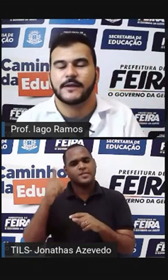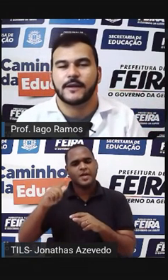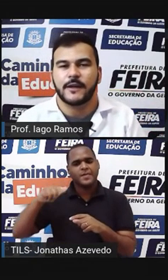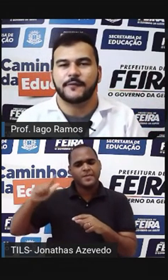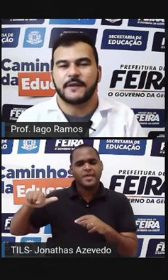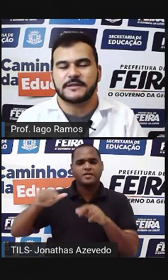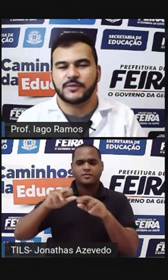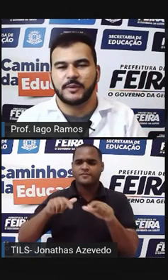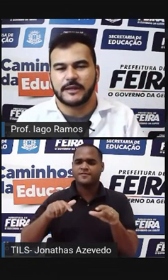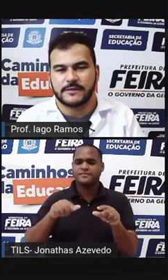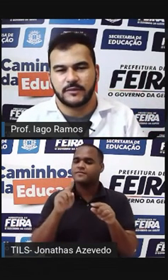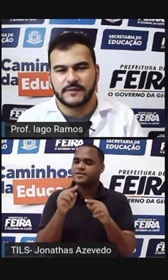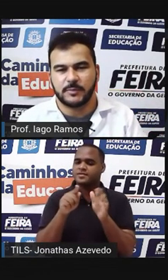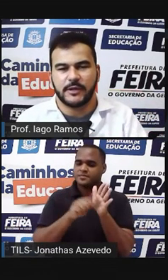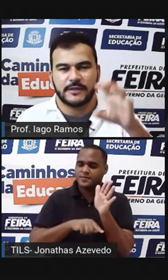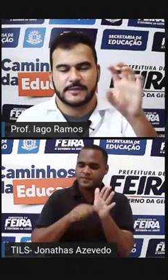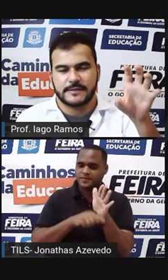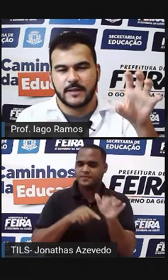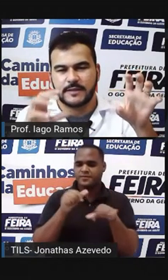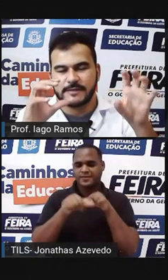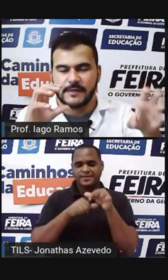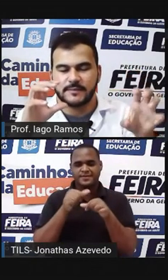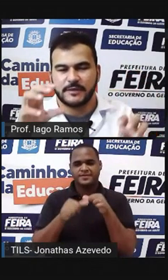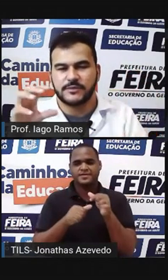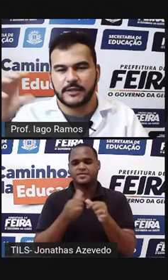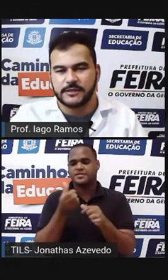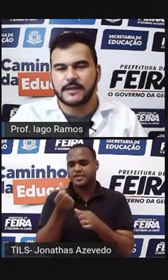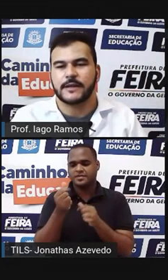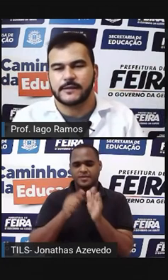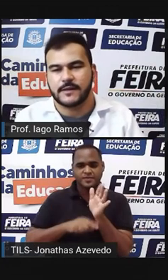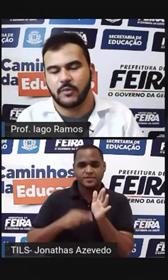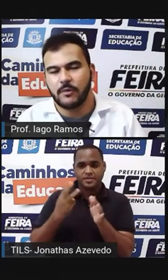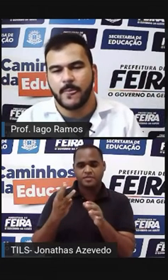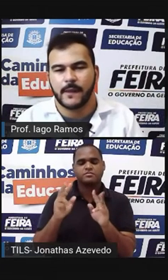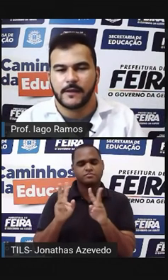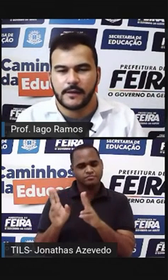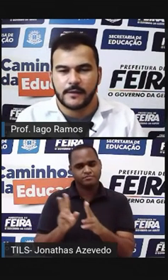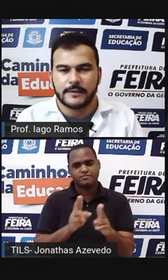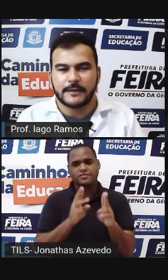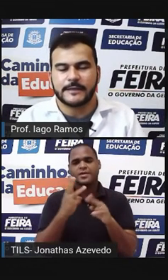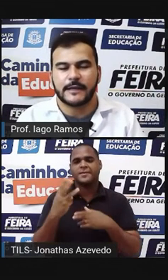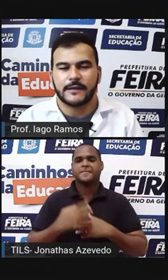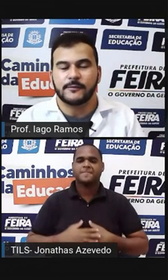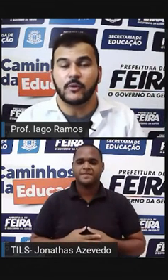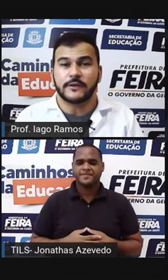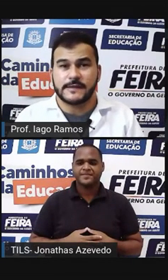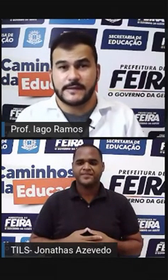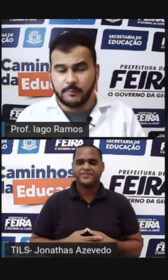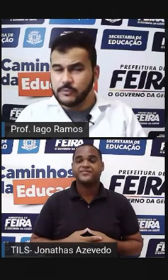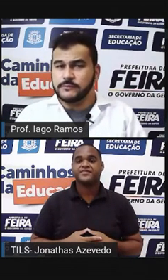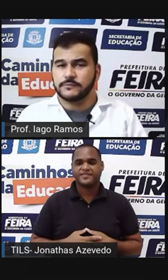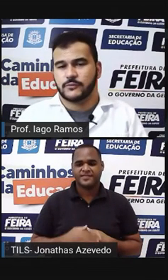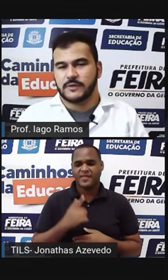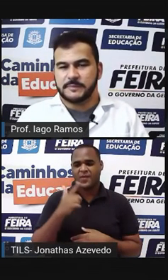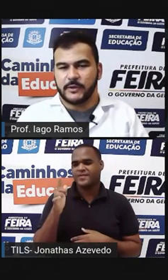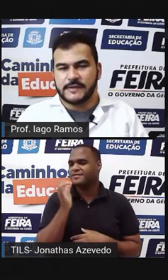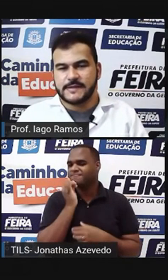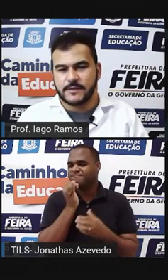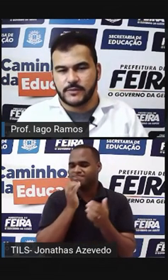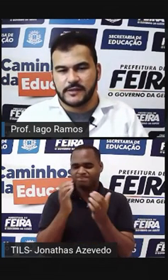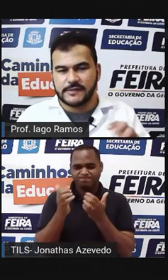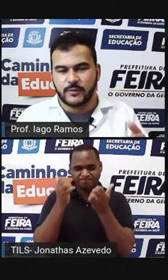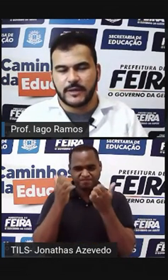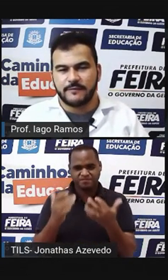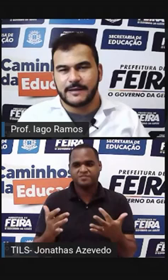3 E faz a subtração dos expoentes 6 menos 3 dá 3 Tá bom? Na tela ali um outro exemplo Com as